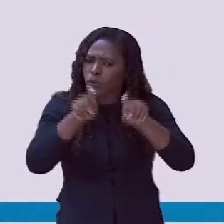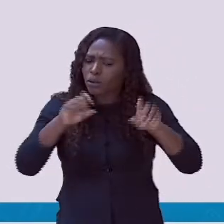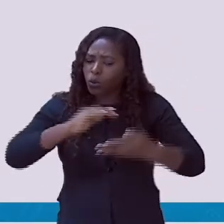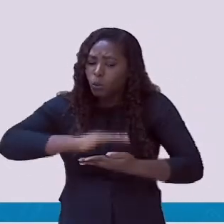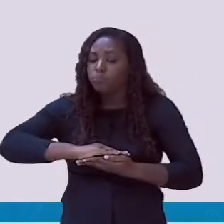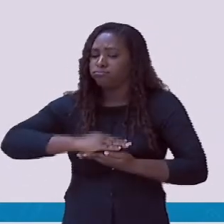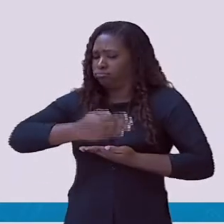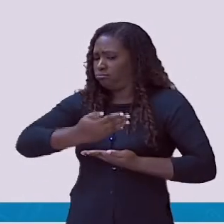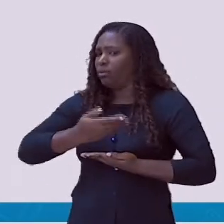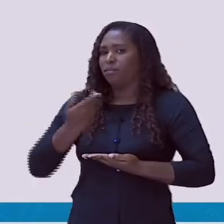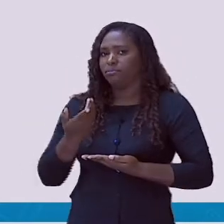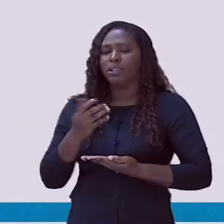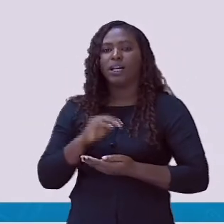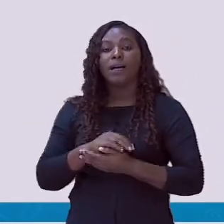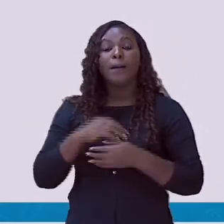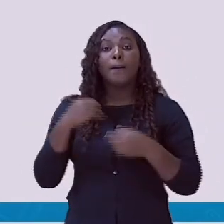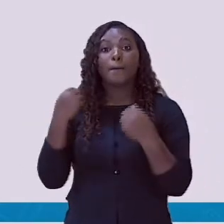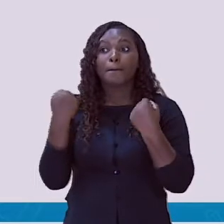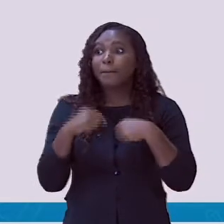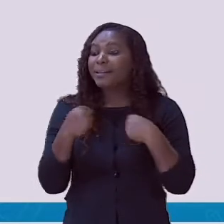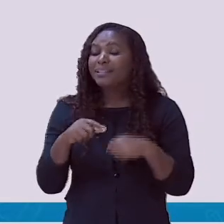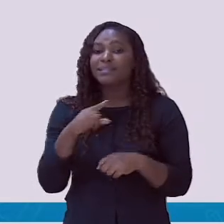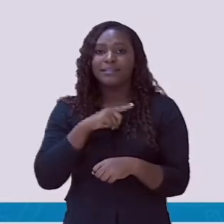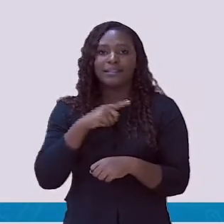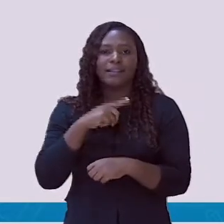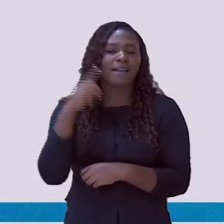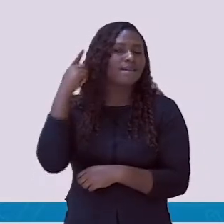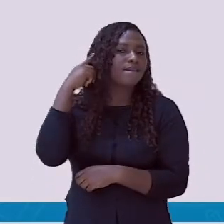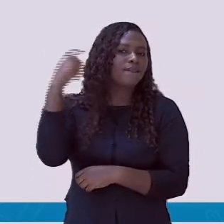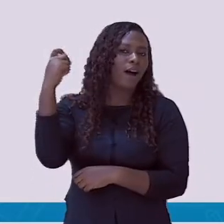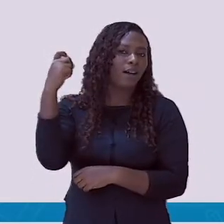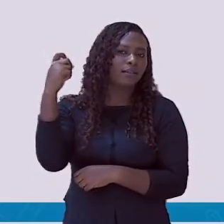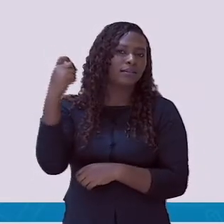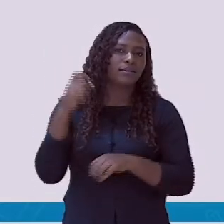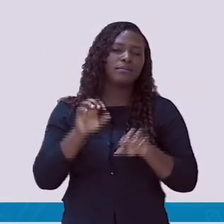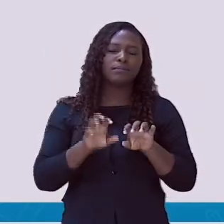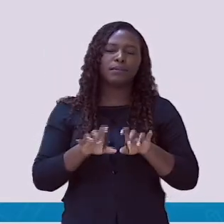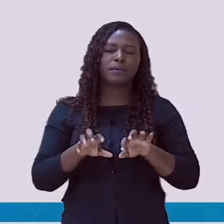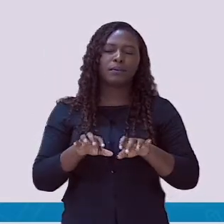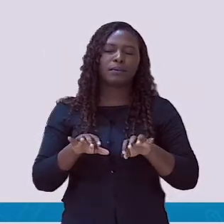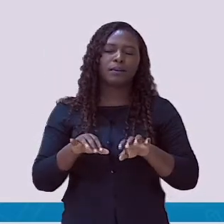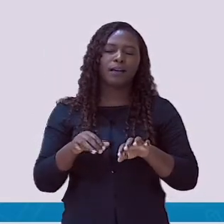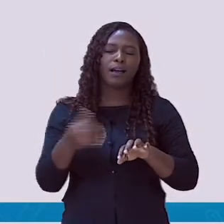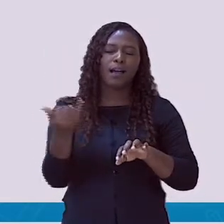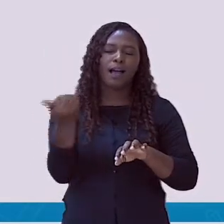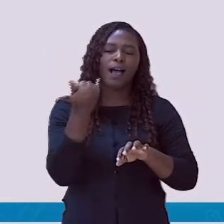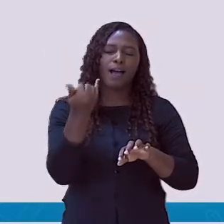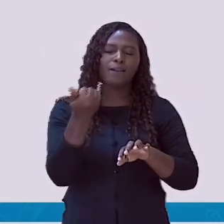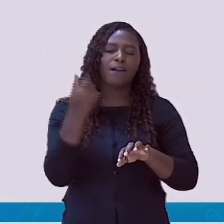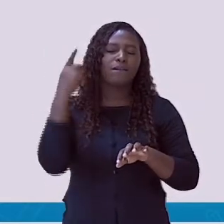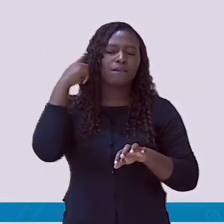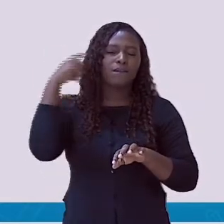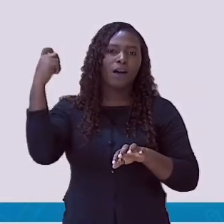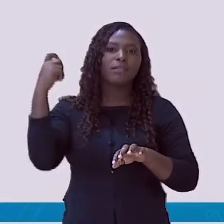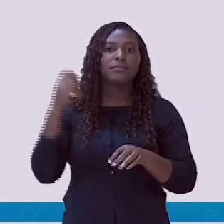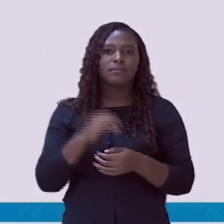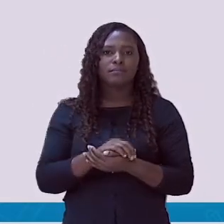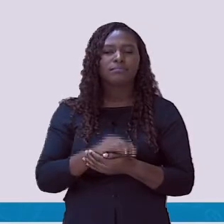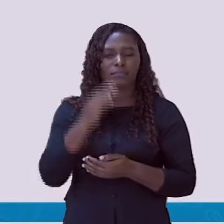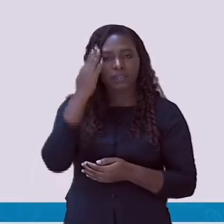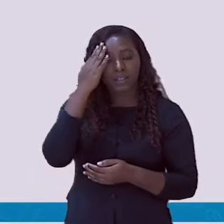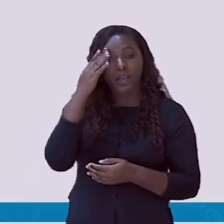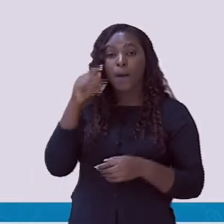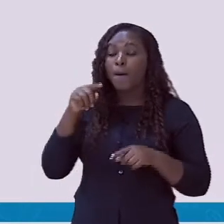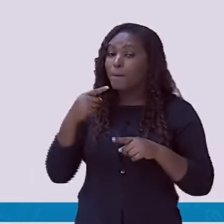É necessária a instalação desses softwares nos computadores. Nos dias atuais, a tecnologia da